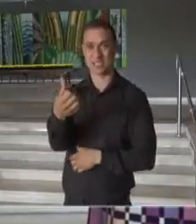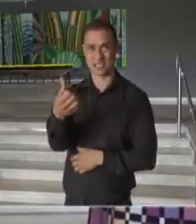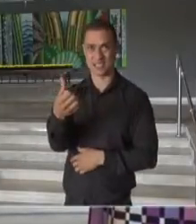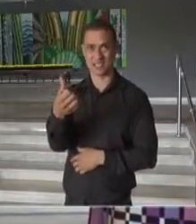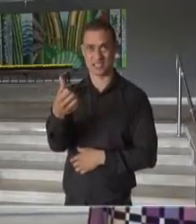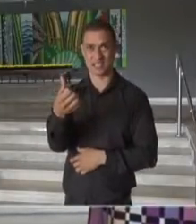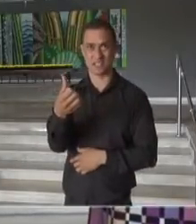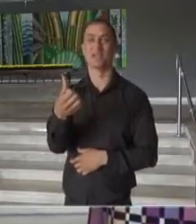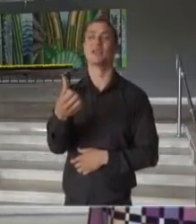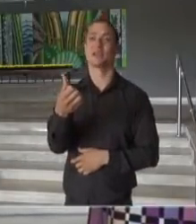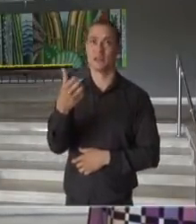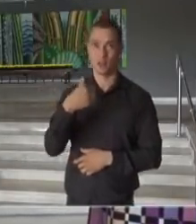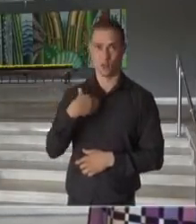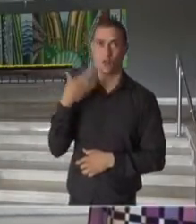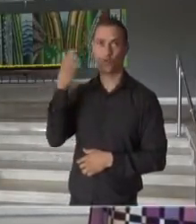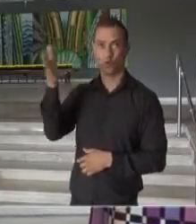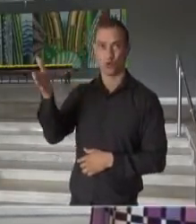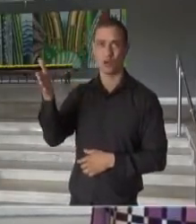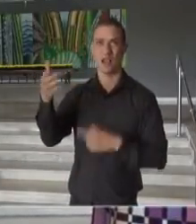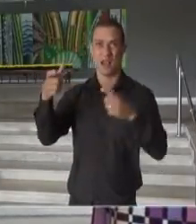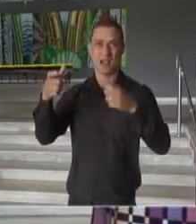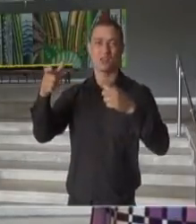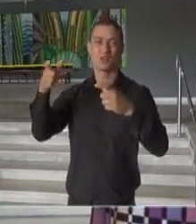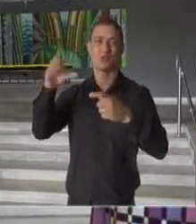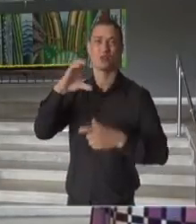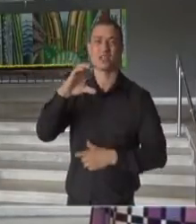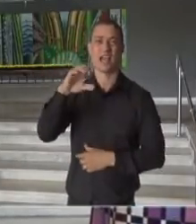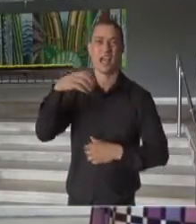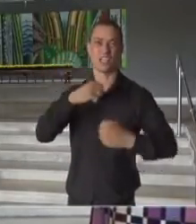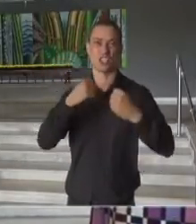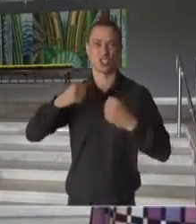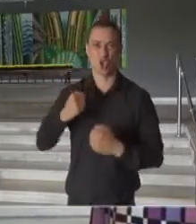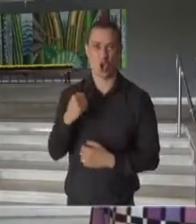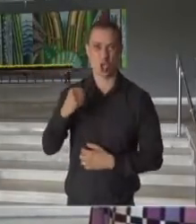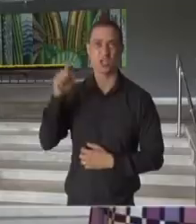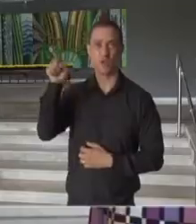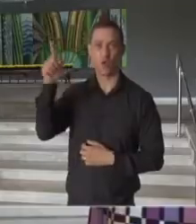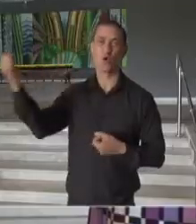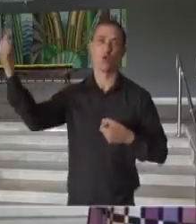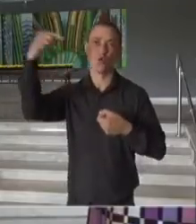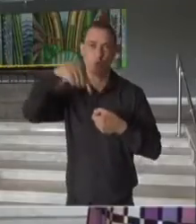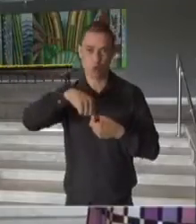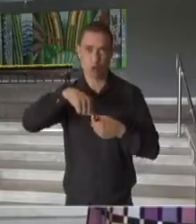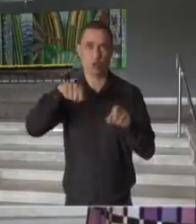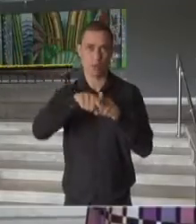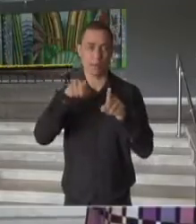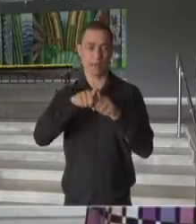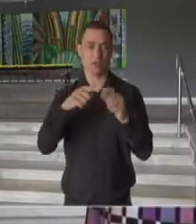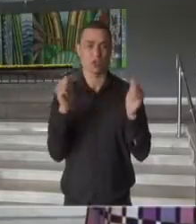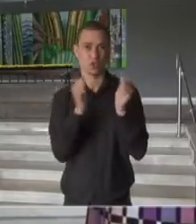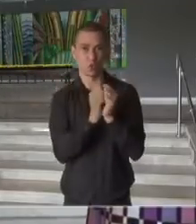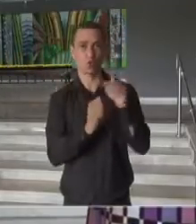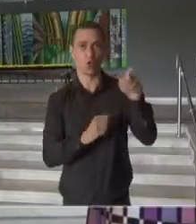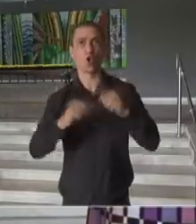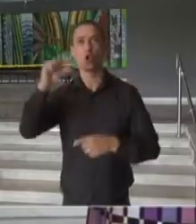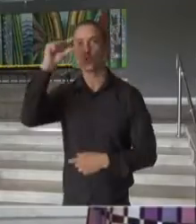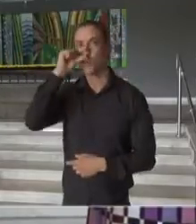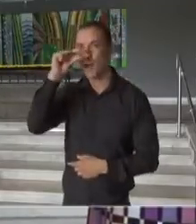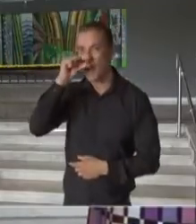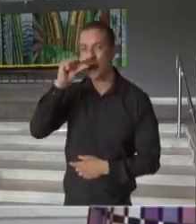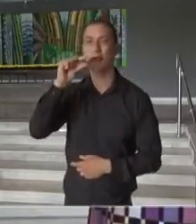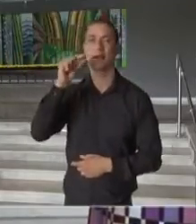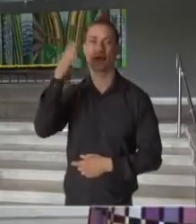Glasgow, na Escócia, onde participei da Cúpula do Clima, da COP, tendo vindo também da missão empresarial que fizemos a Dubai, por ocasião